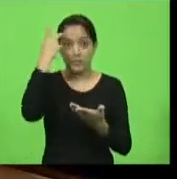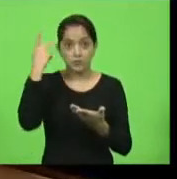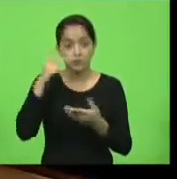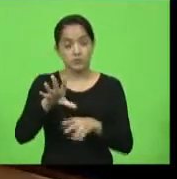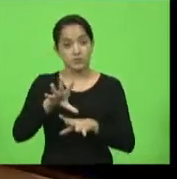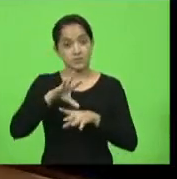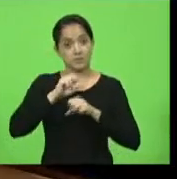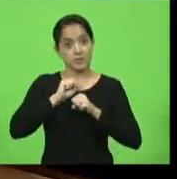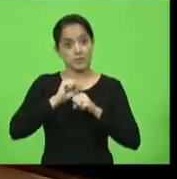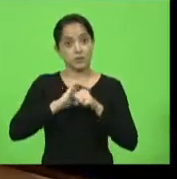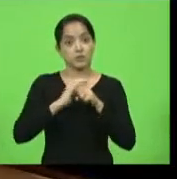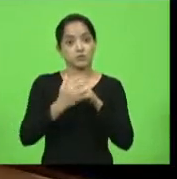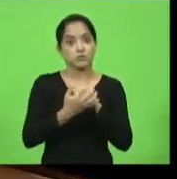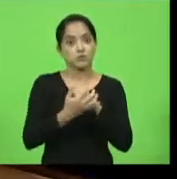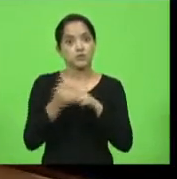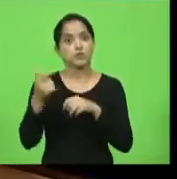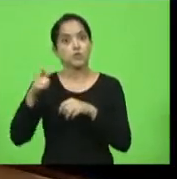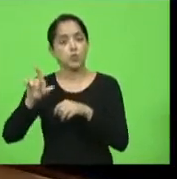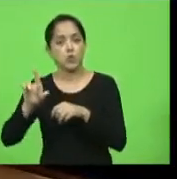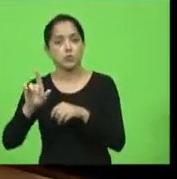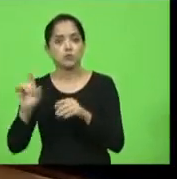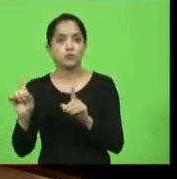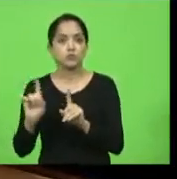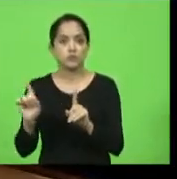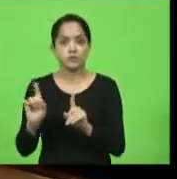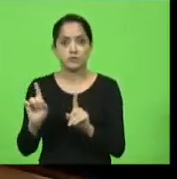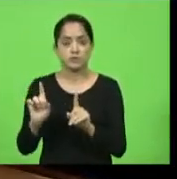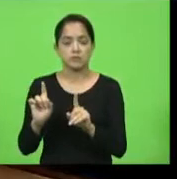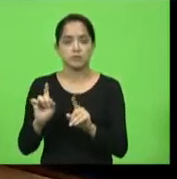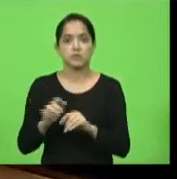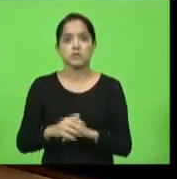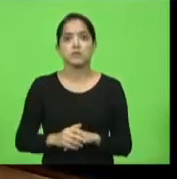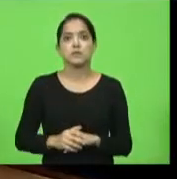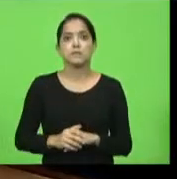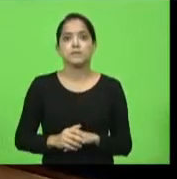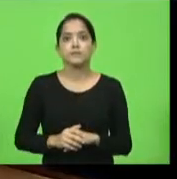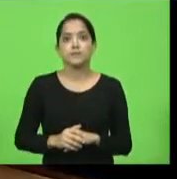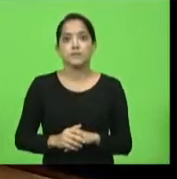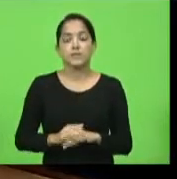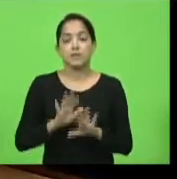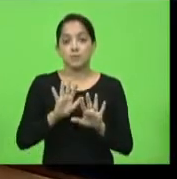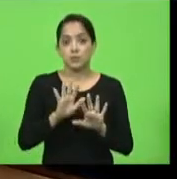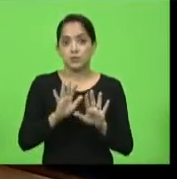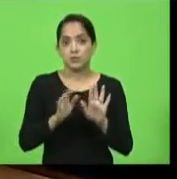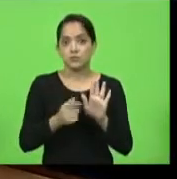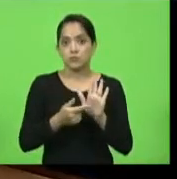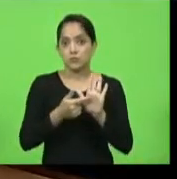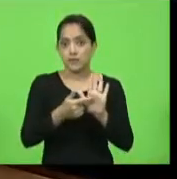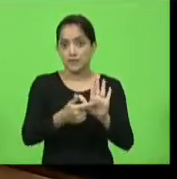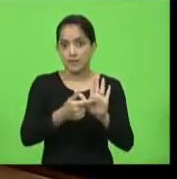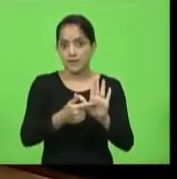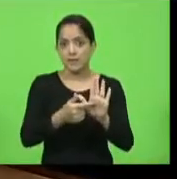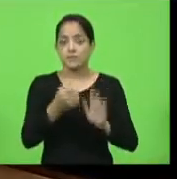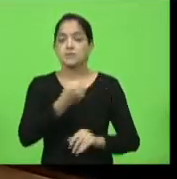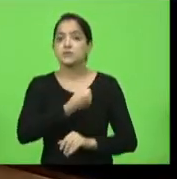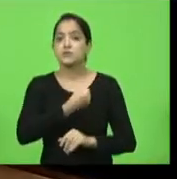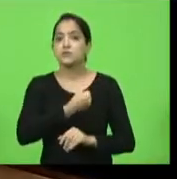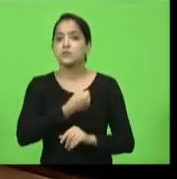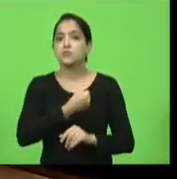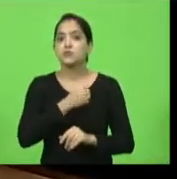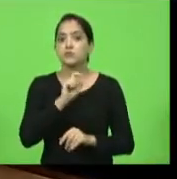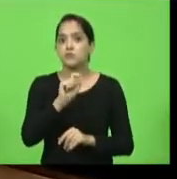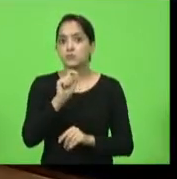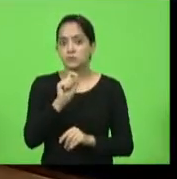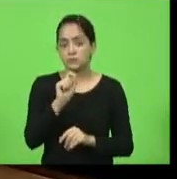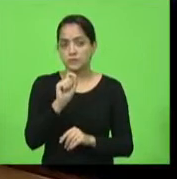alguns de Covid e outros que não são de Covid. Por isso, esses números demonstram para todos nós,